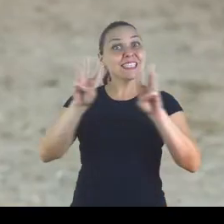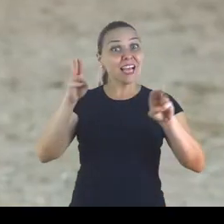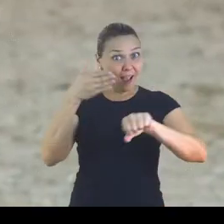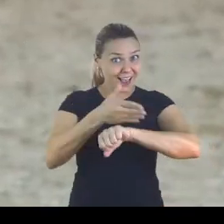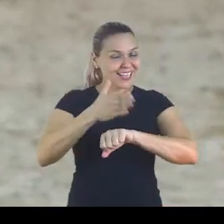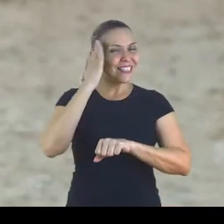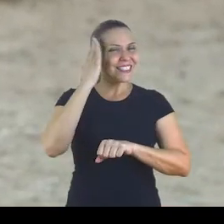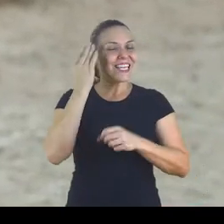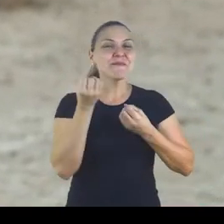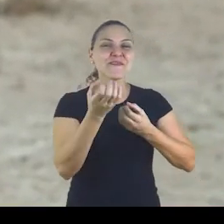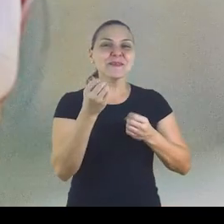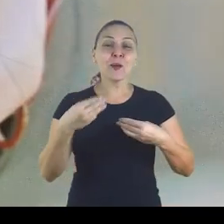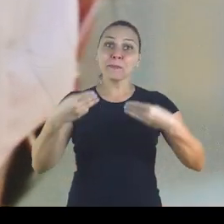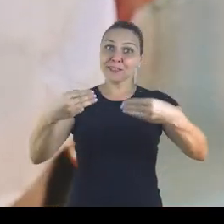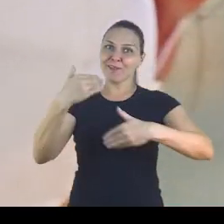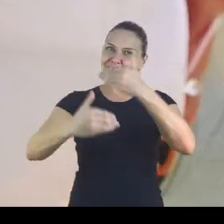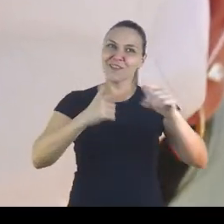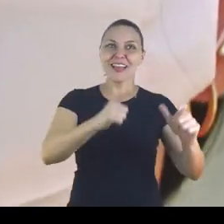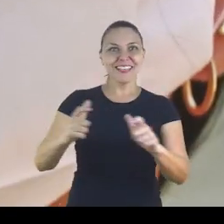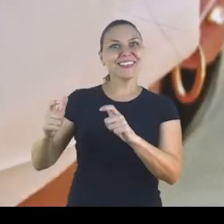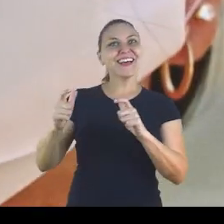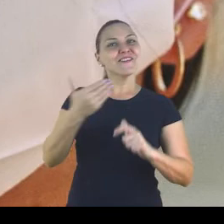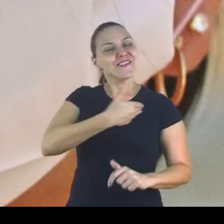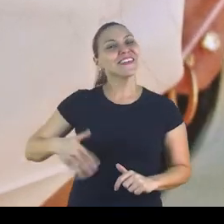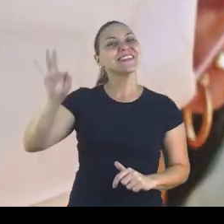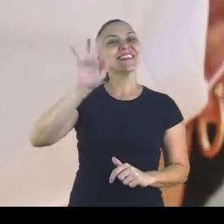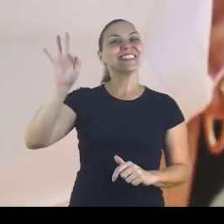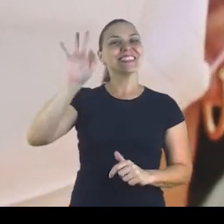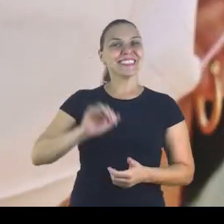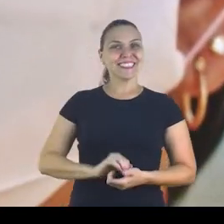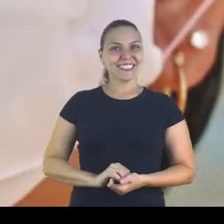Acesse o site e saiba mais. Ministério do Desenvolvimento Regional. Governo Federal.